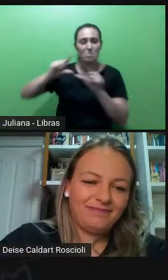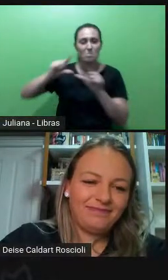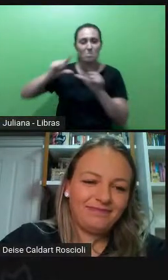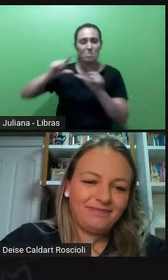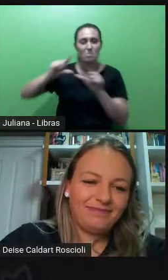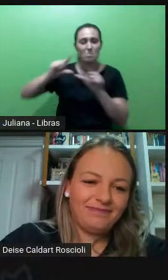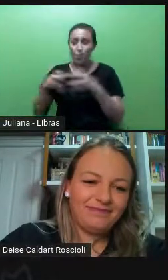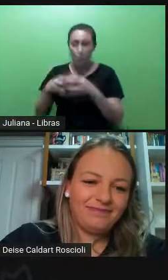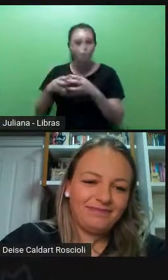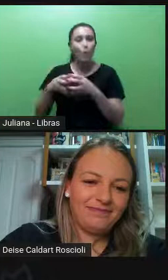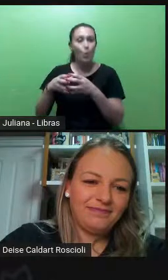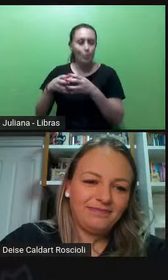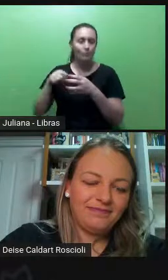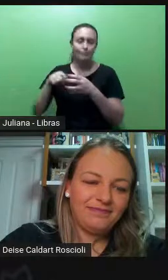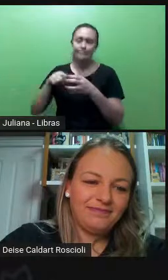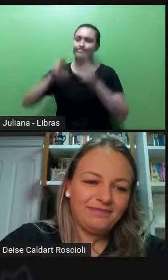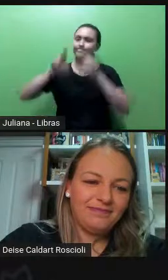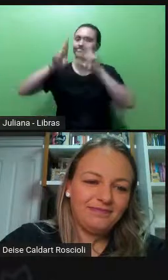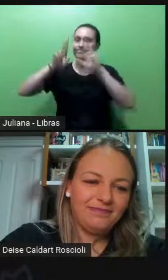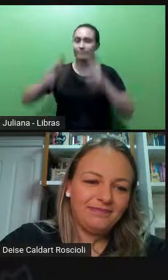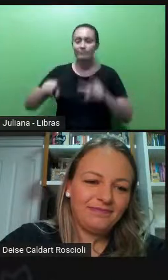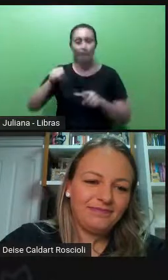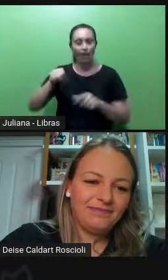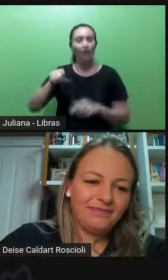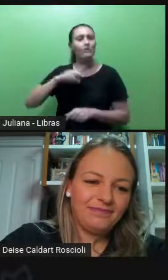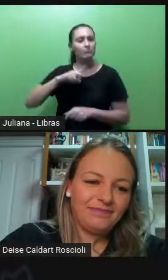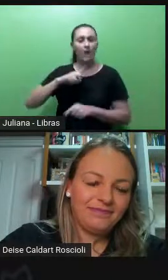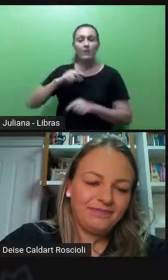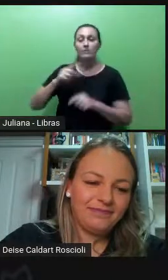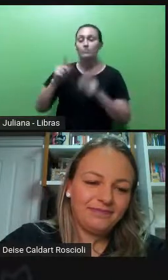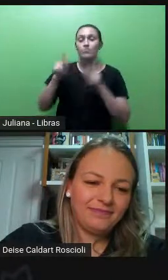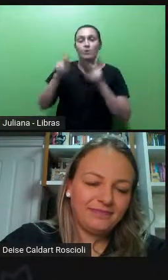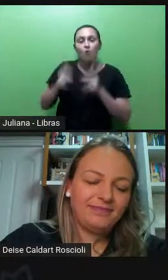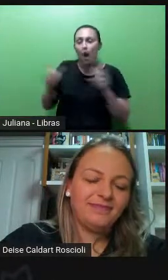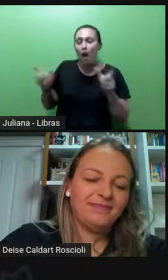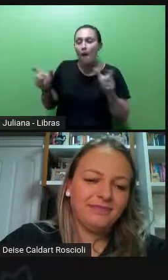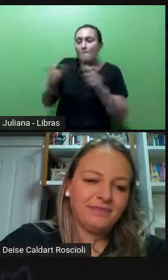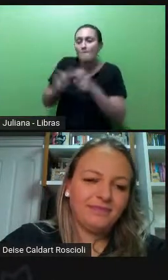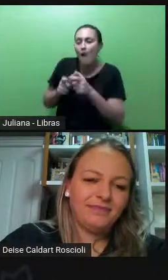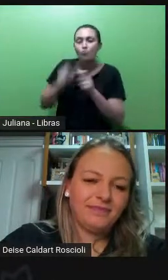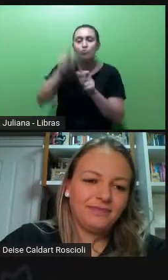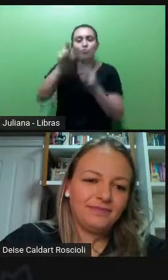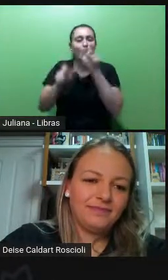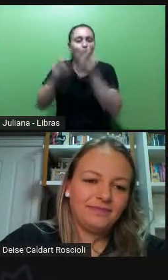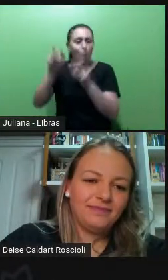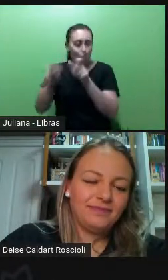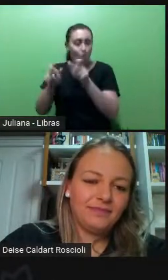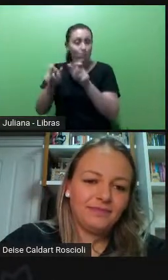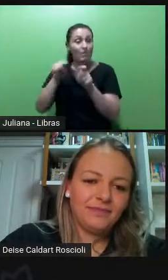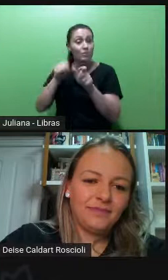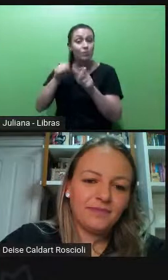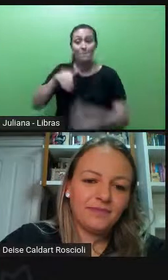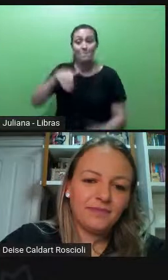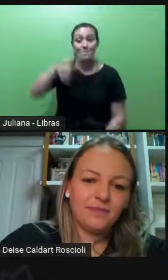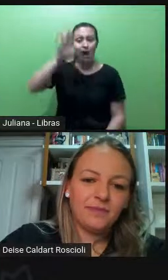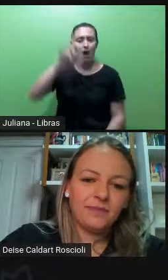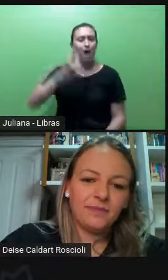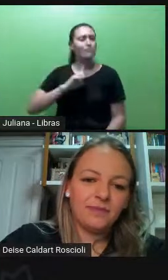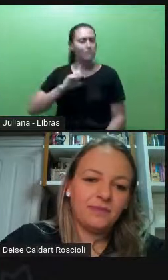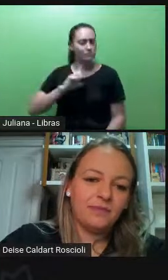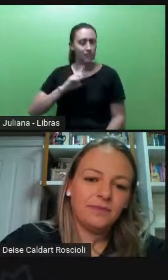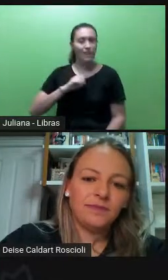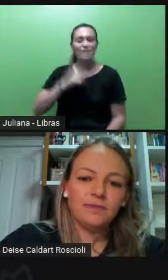é que é um grupo com uma quantidade menor de pessoas. Então, o que nós mais temos, o que a gente chama de